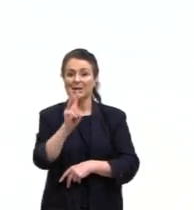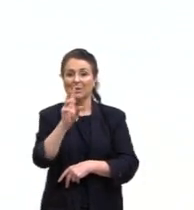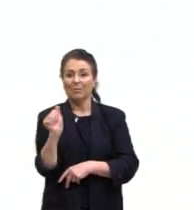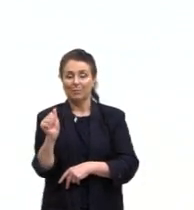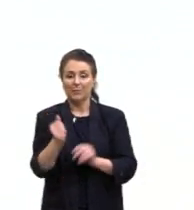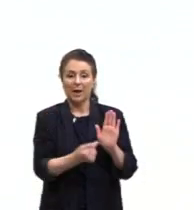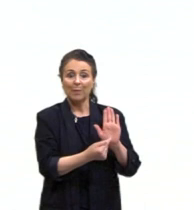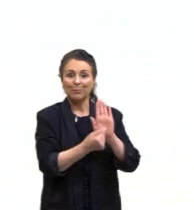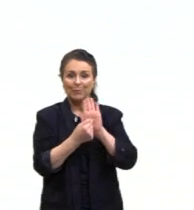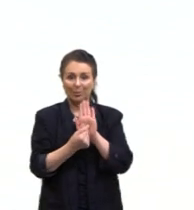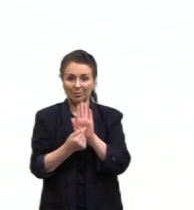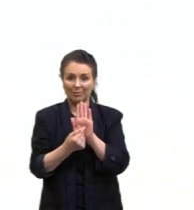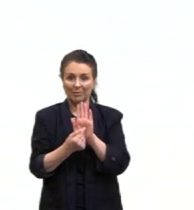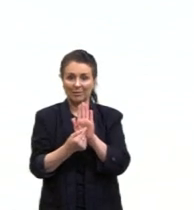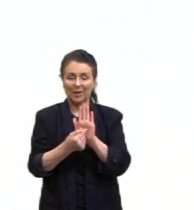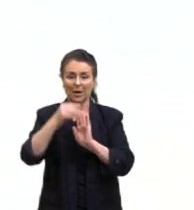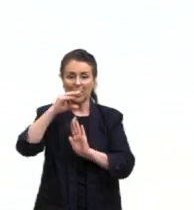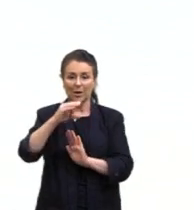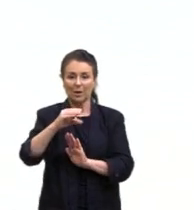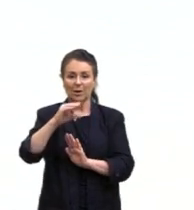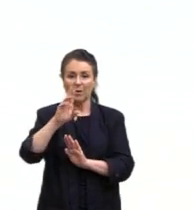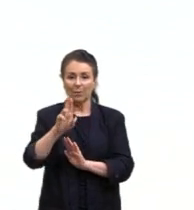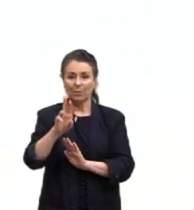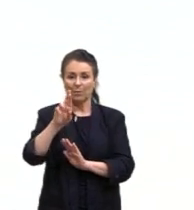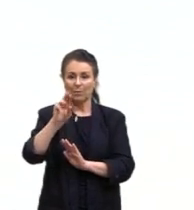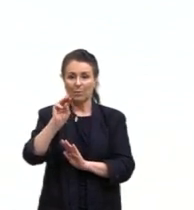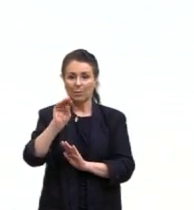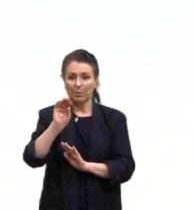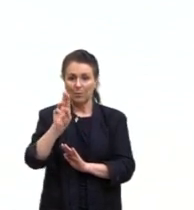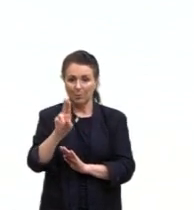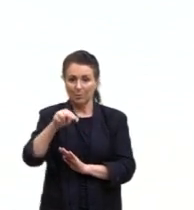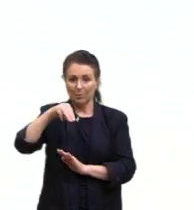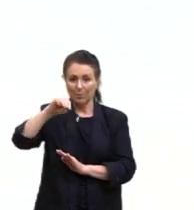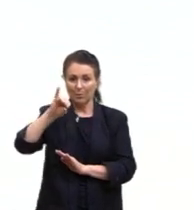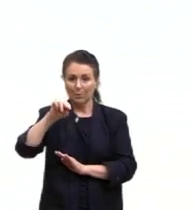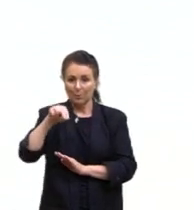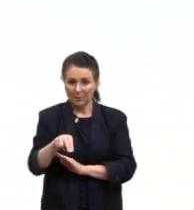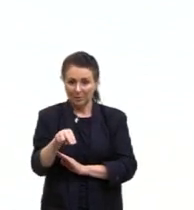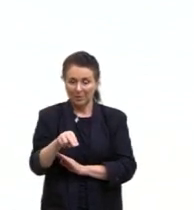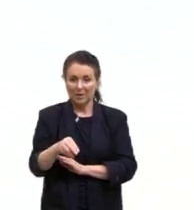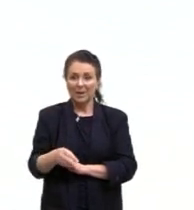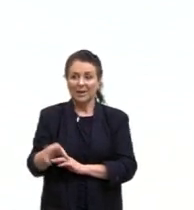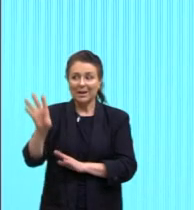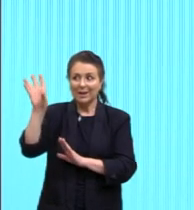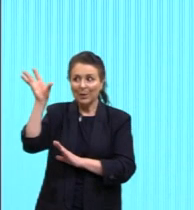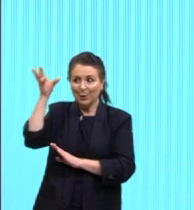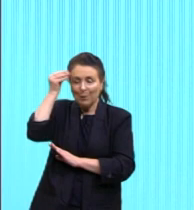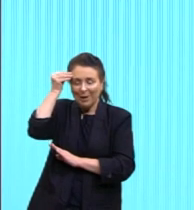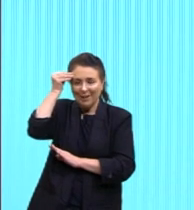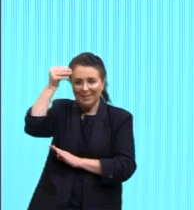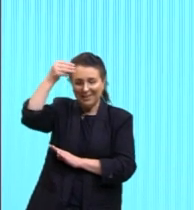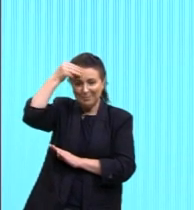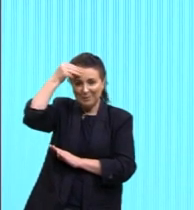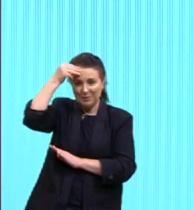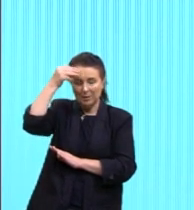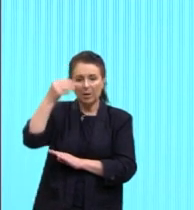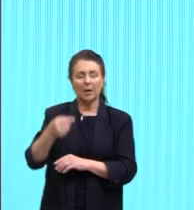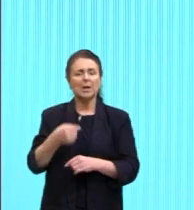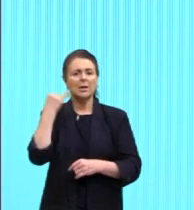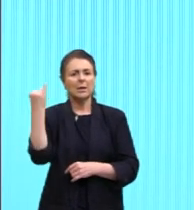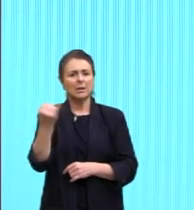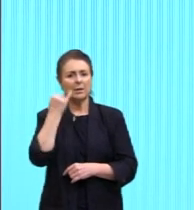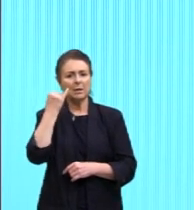que é Curumim, guardador de memórias, lá de 2018. E é muito interessante o debate que essa pintura nos